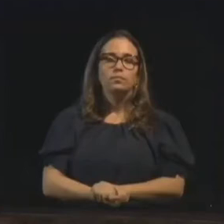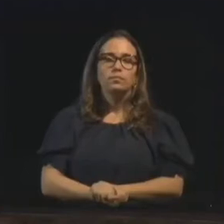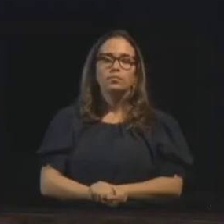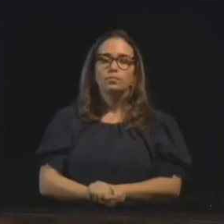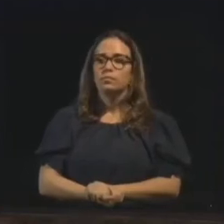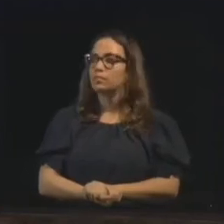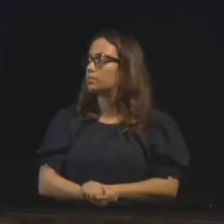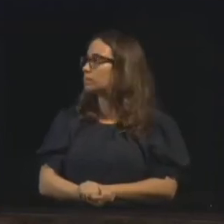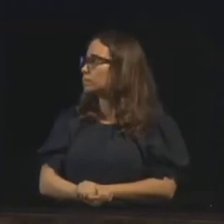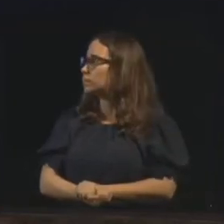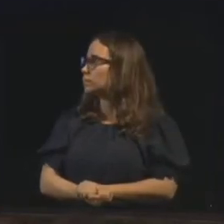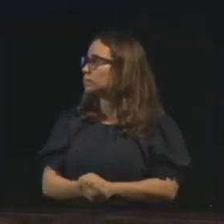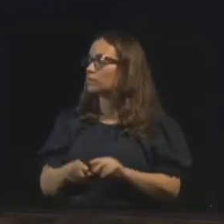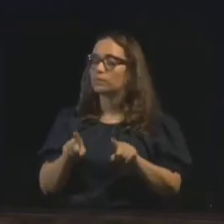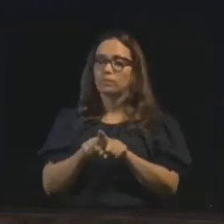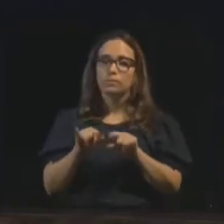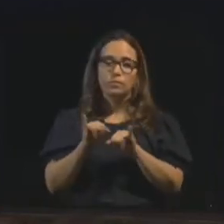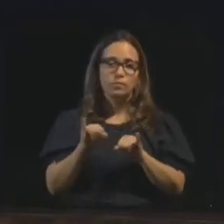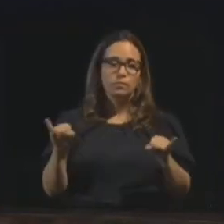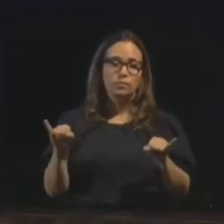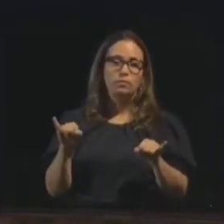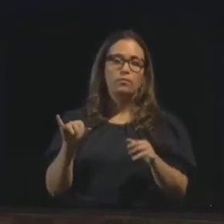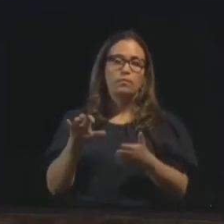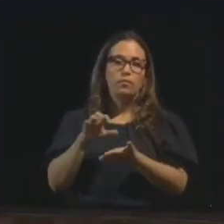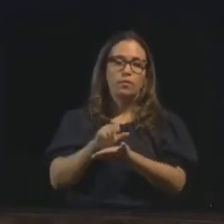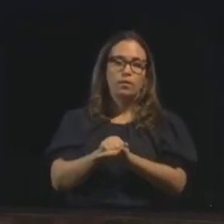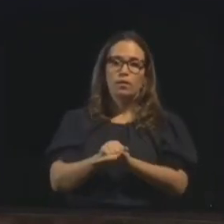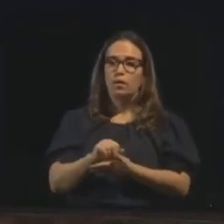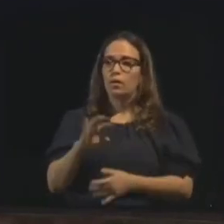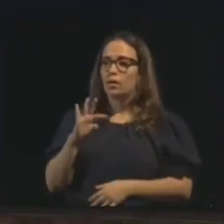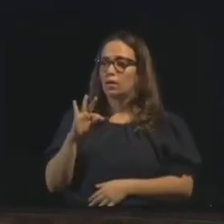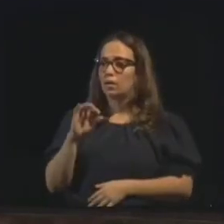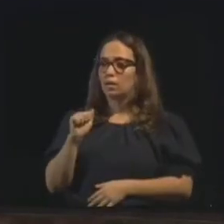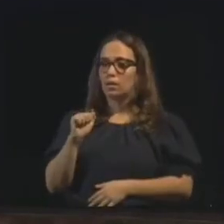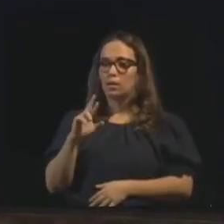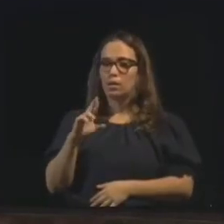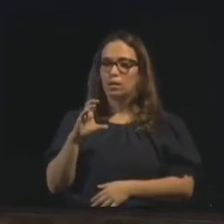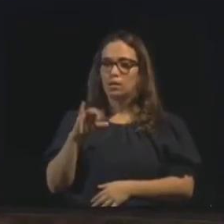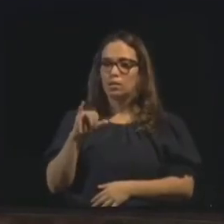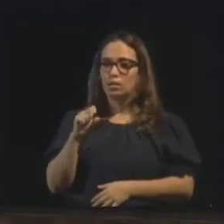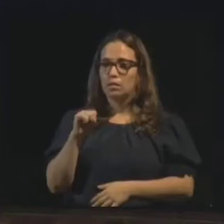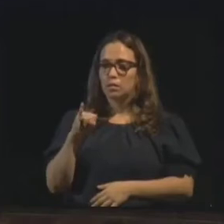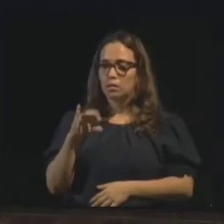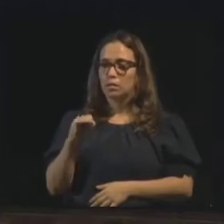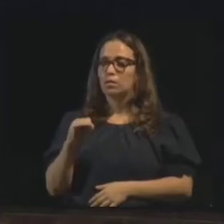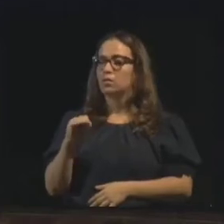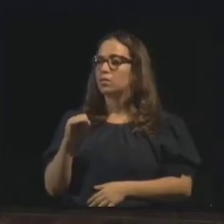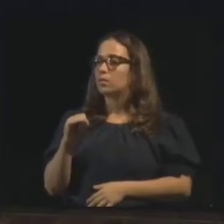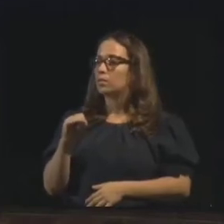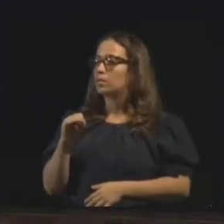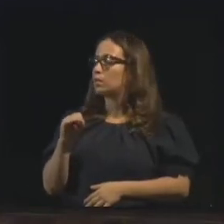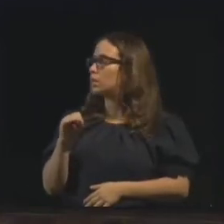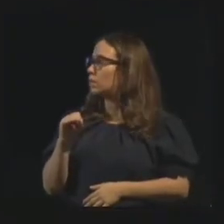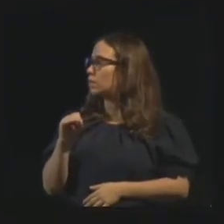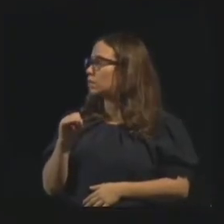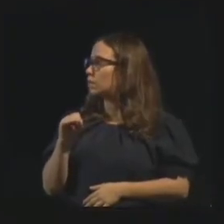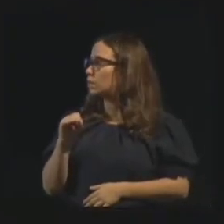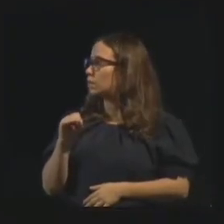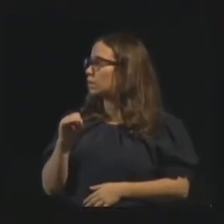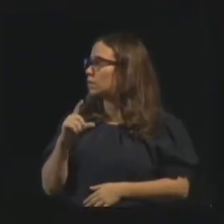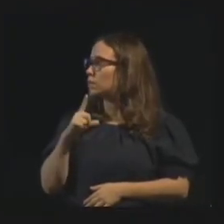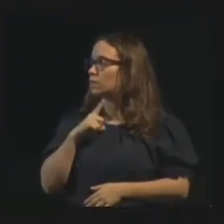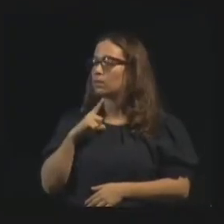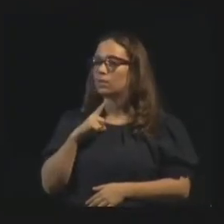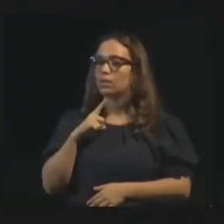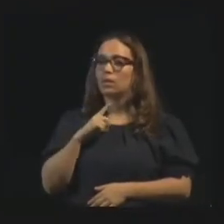Vou fazer só um registro aqui também, o nosso querido Tarsísio, com a sua sensibilidade. Diz que o nosso querido